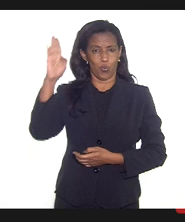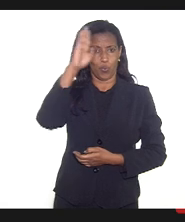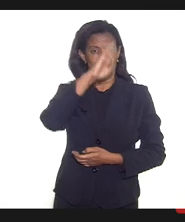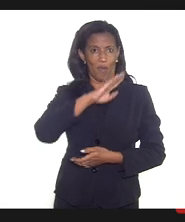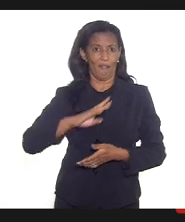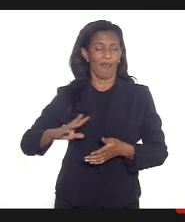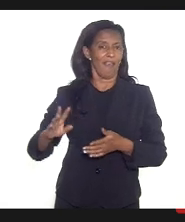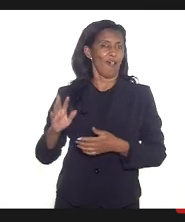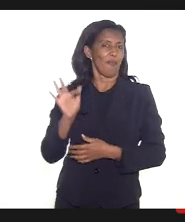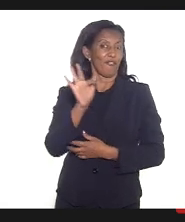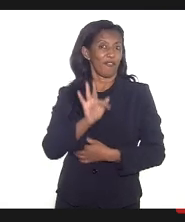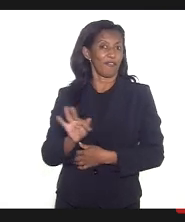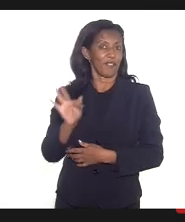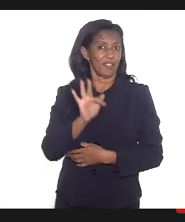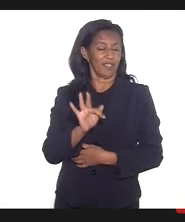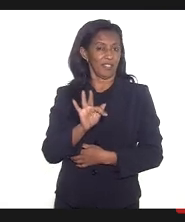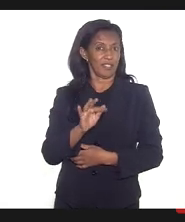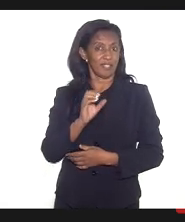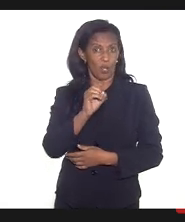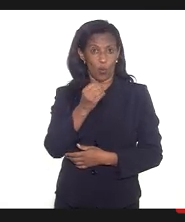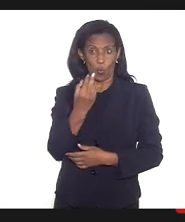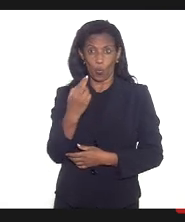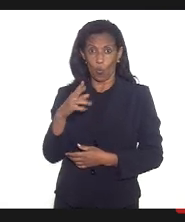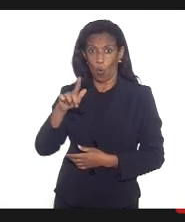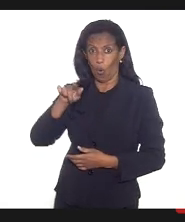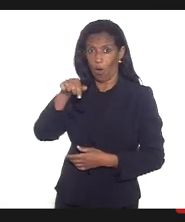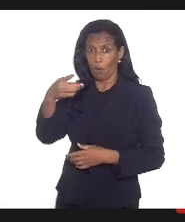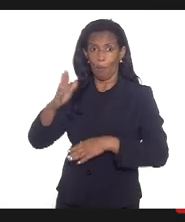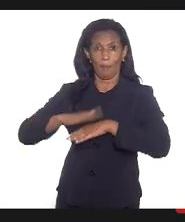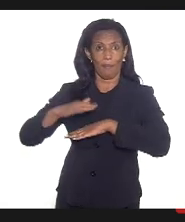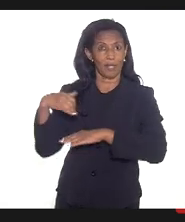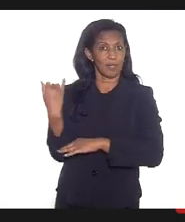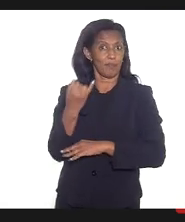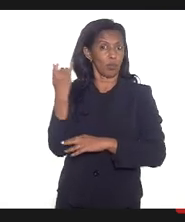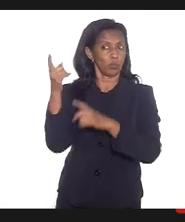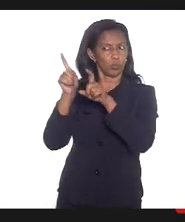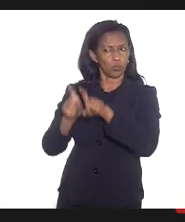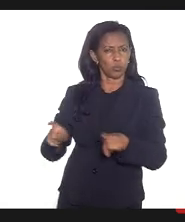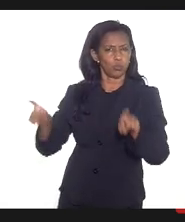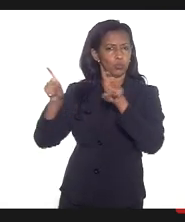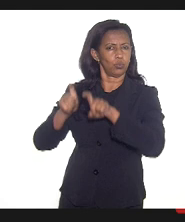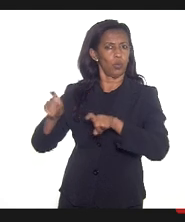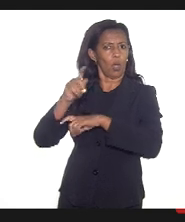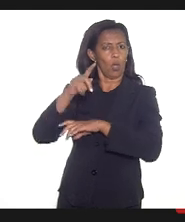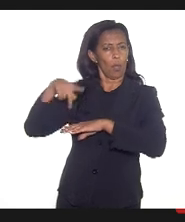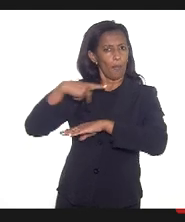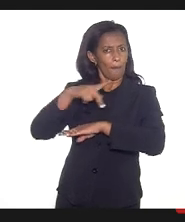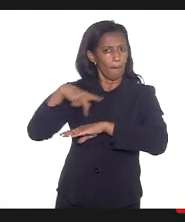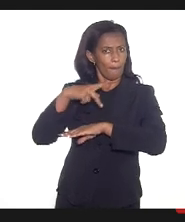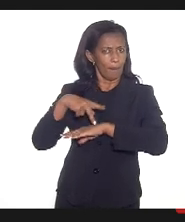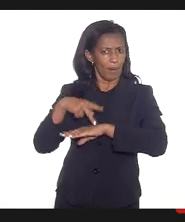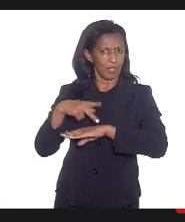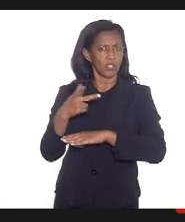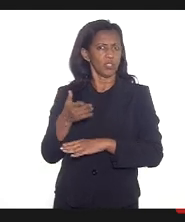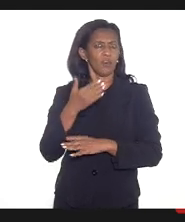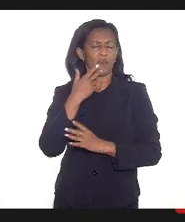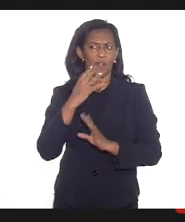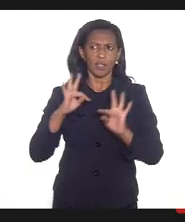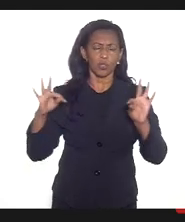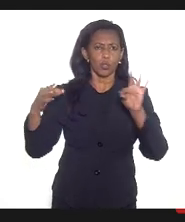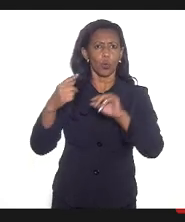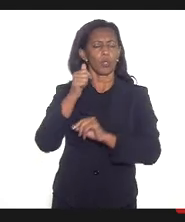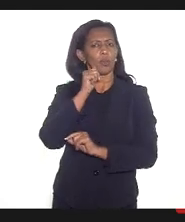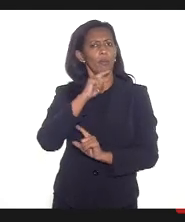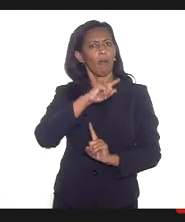ginecologia e obstetrícia, o órgão mais importante dos obstetras e dos ginecologistas do país, faz uma recomendação para que todas